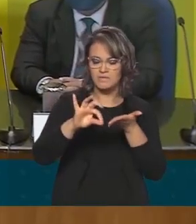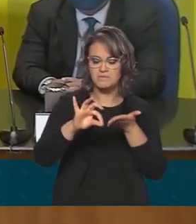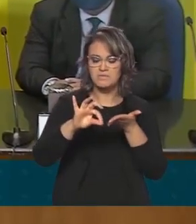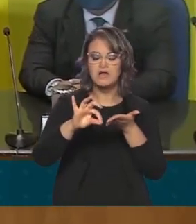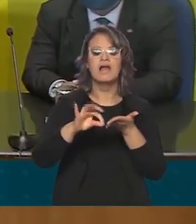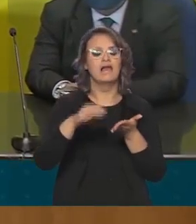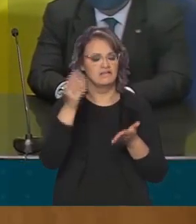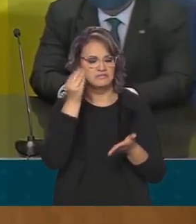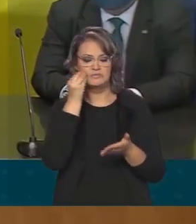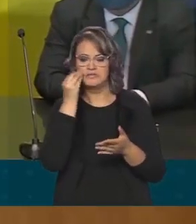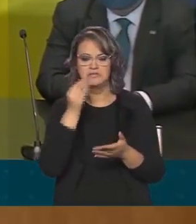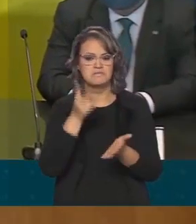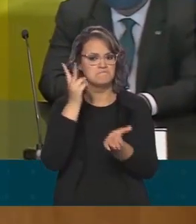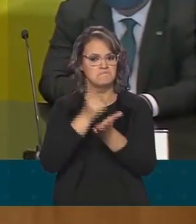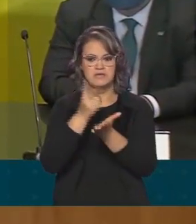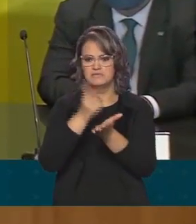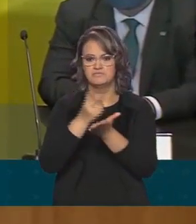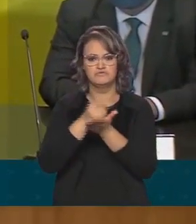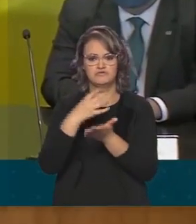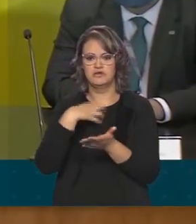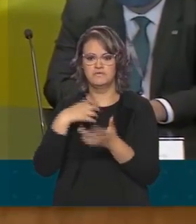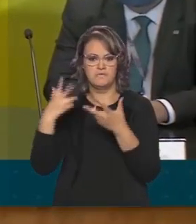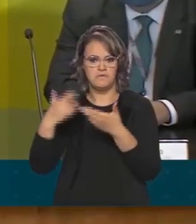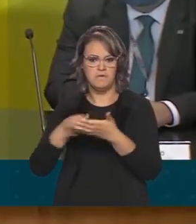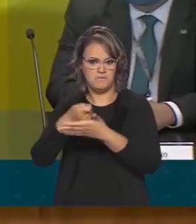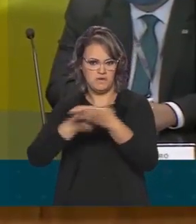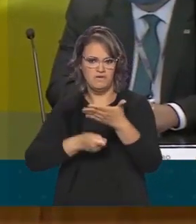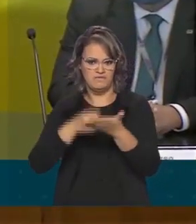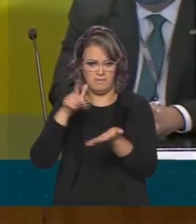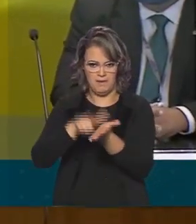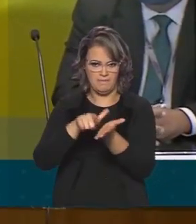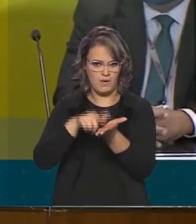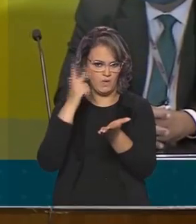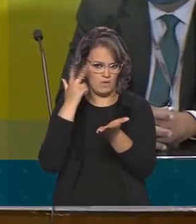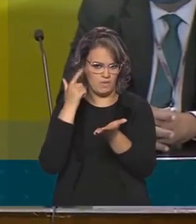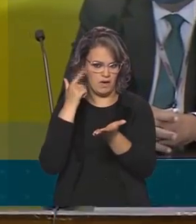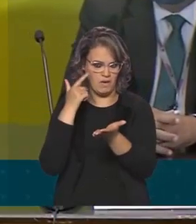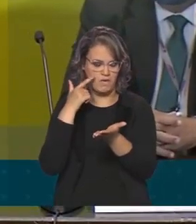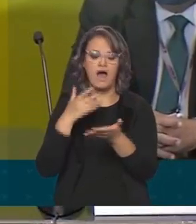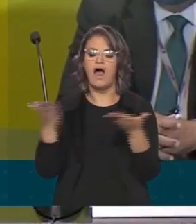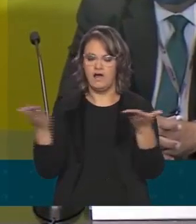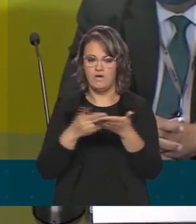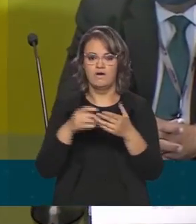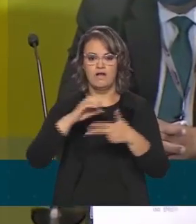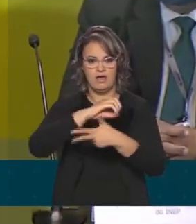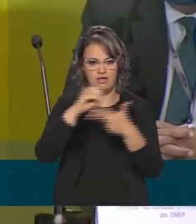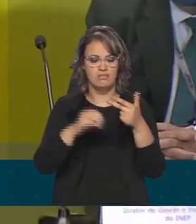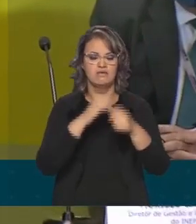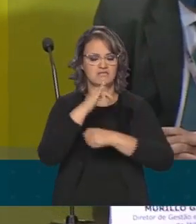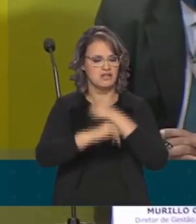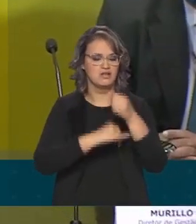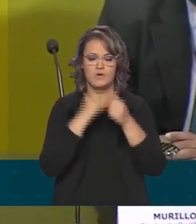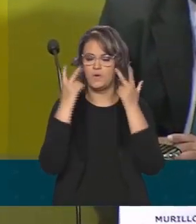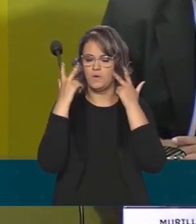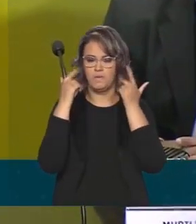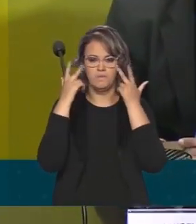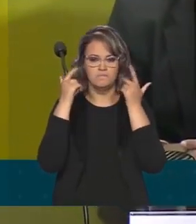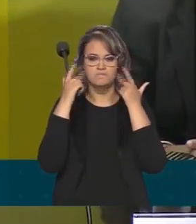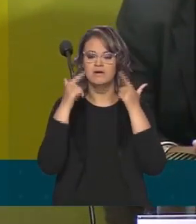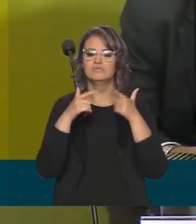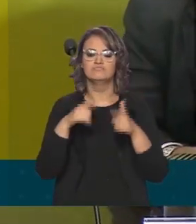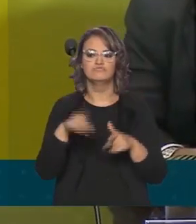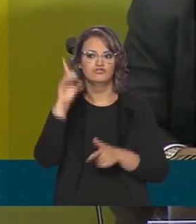concorrendo à vaga, junto com aqueles que fizeram o Enem nos dois finais de semana anteriores, o Enem impresso, o Enem chamado Enem regular.